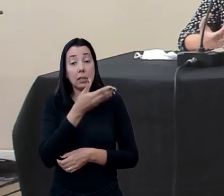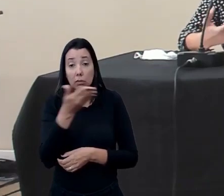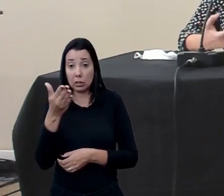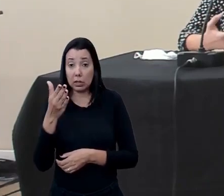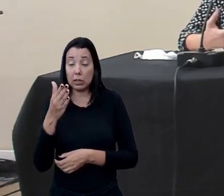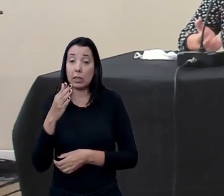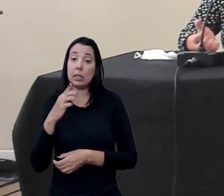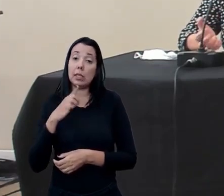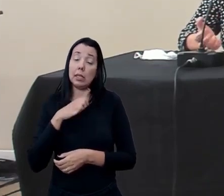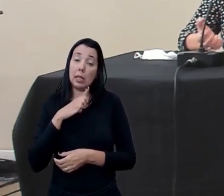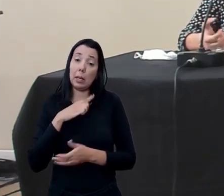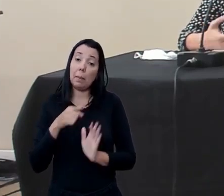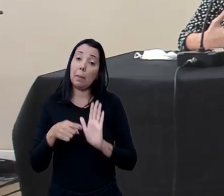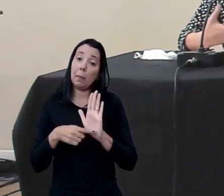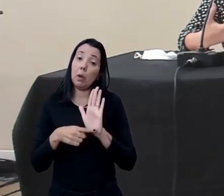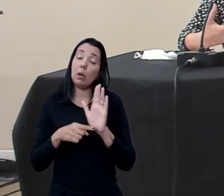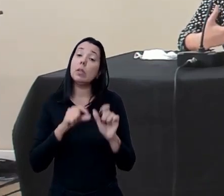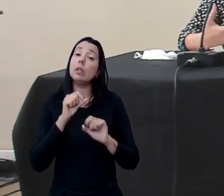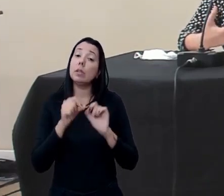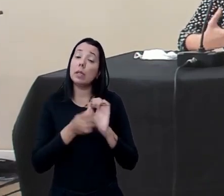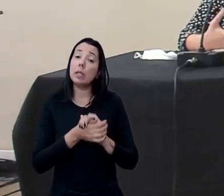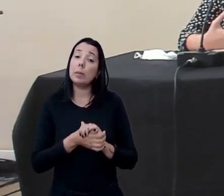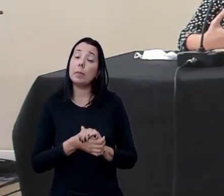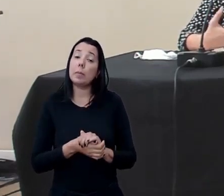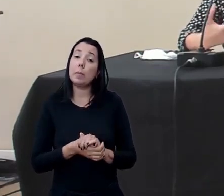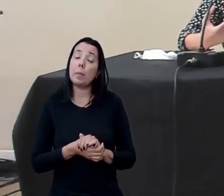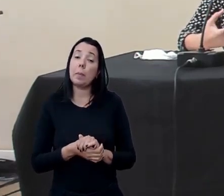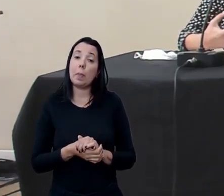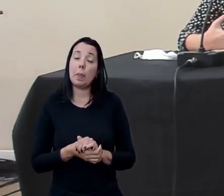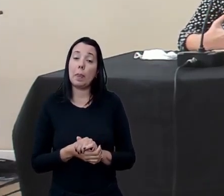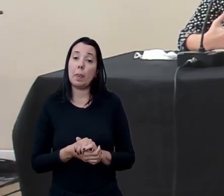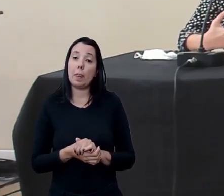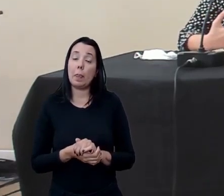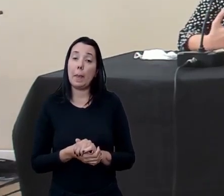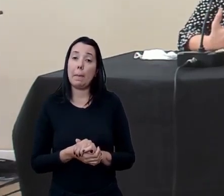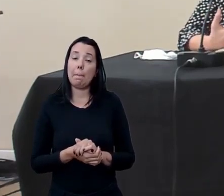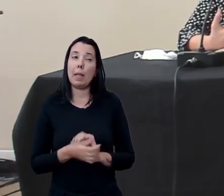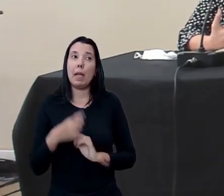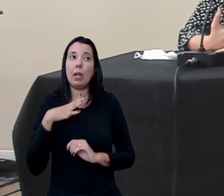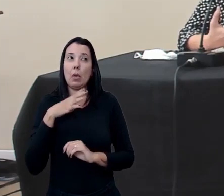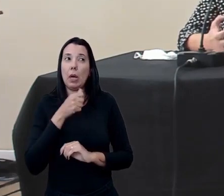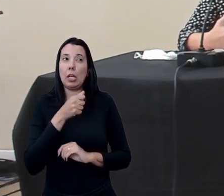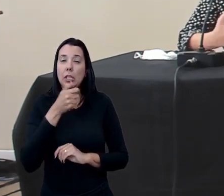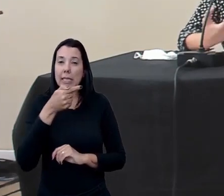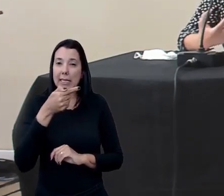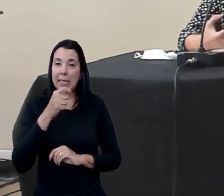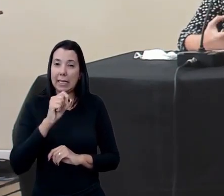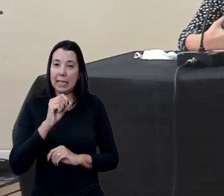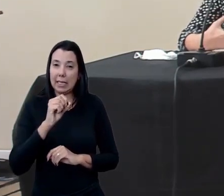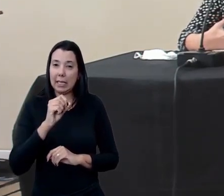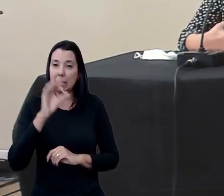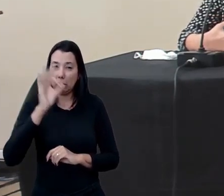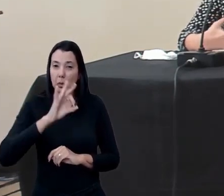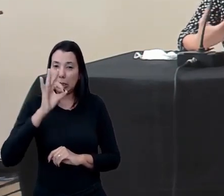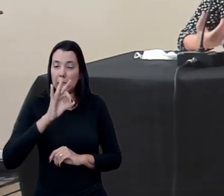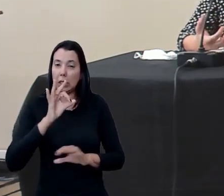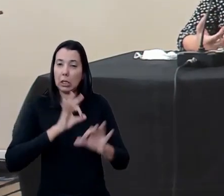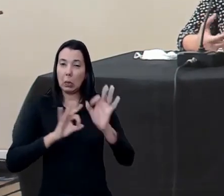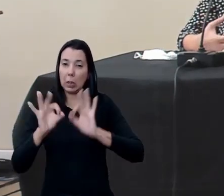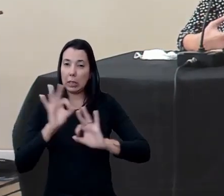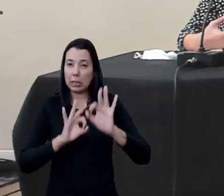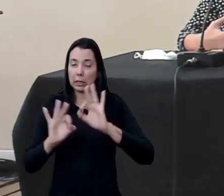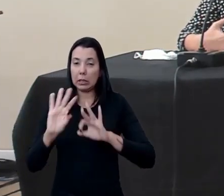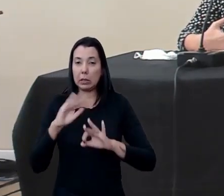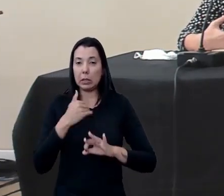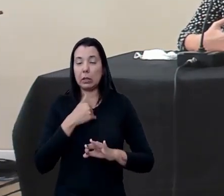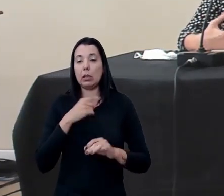vocês todos trazem eles são parte assim acho que 70% da construção que